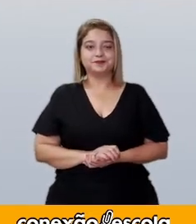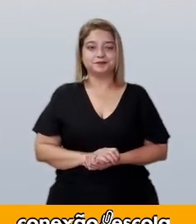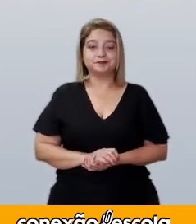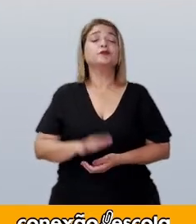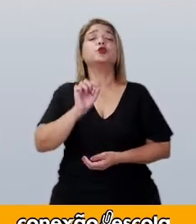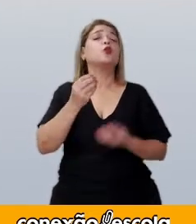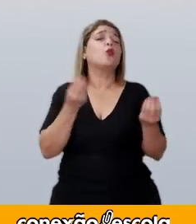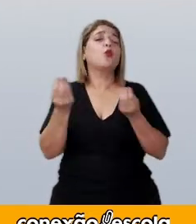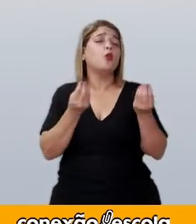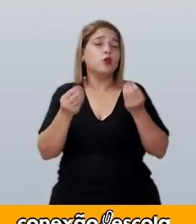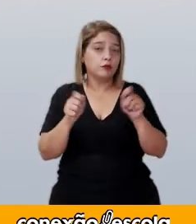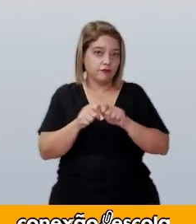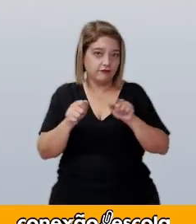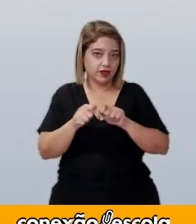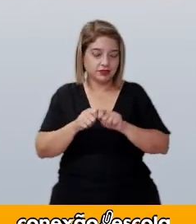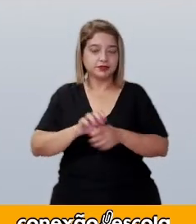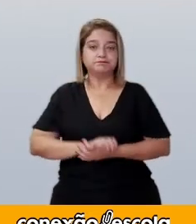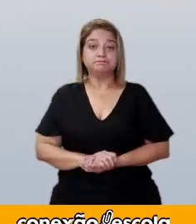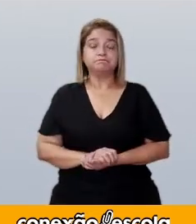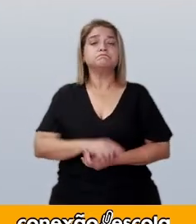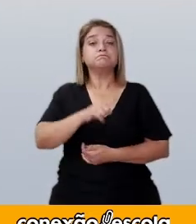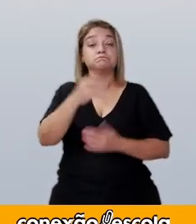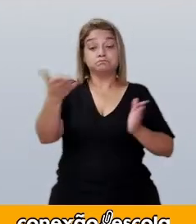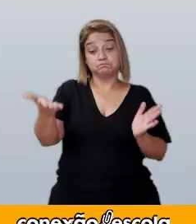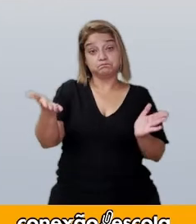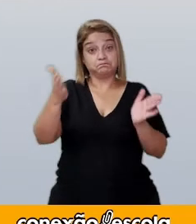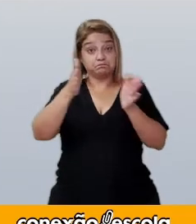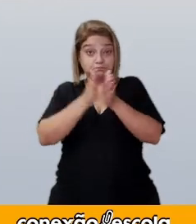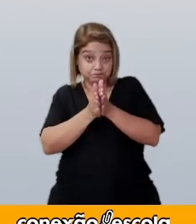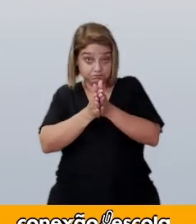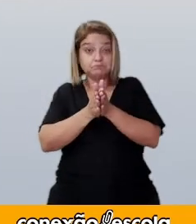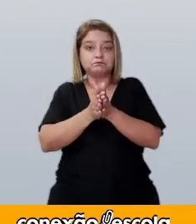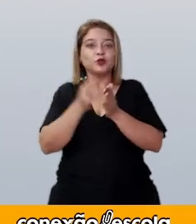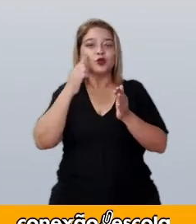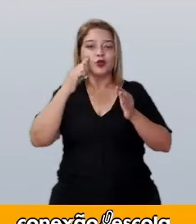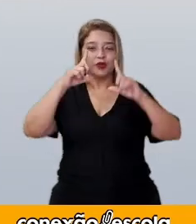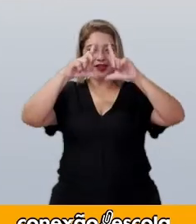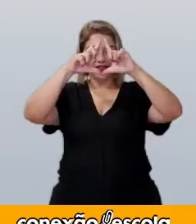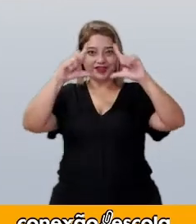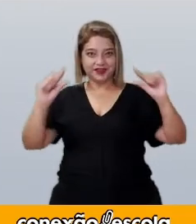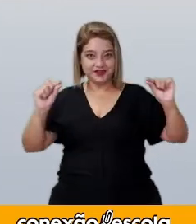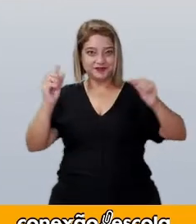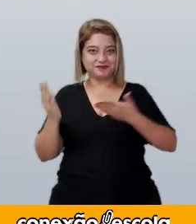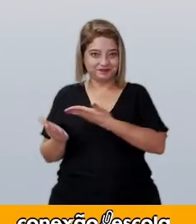Procedimentos. Dobre o papel ao meio na diagonal.